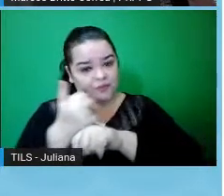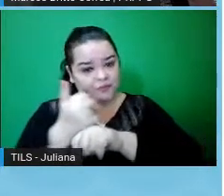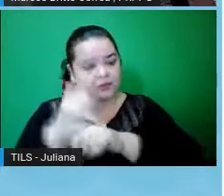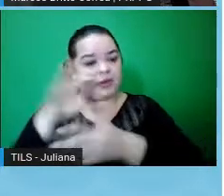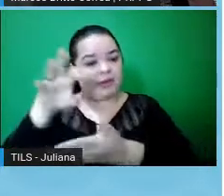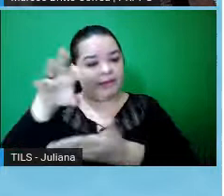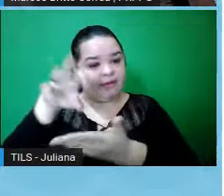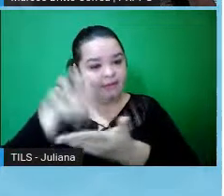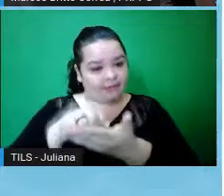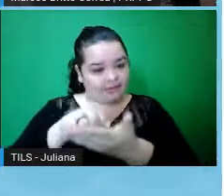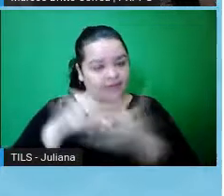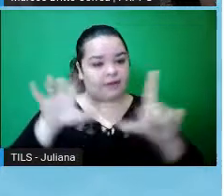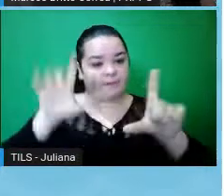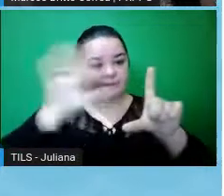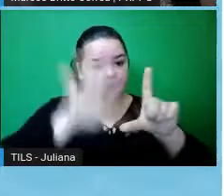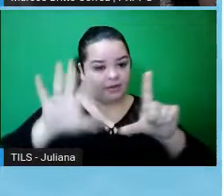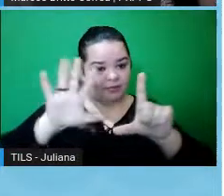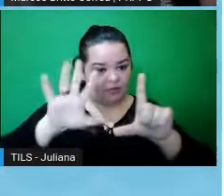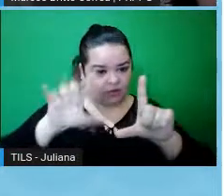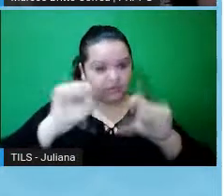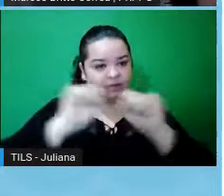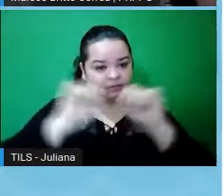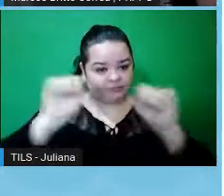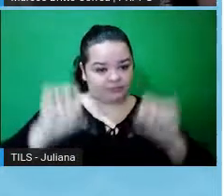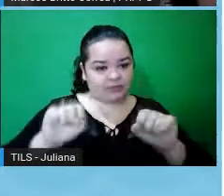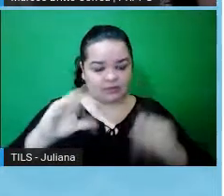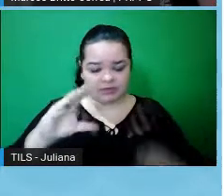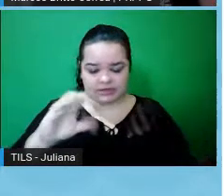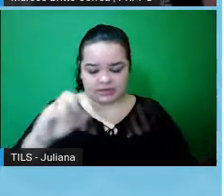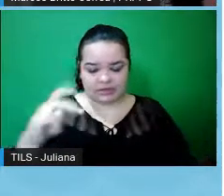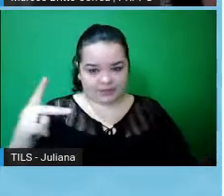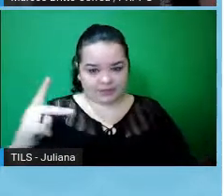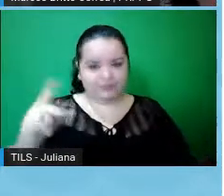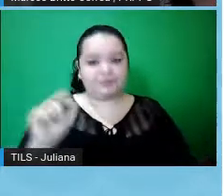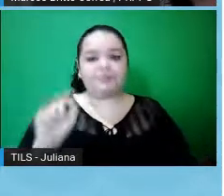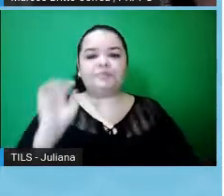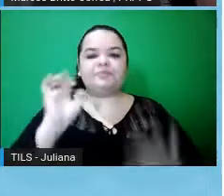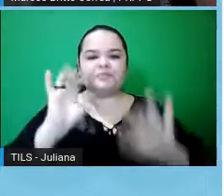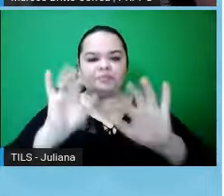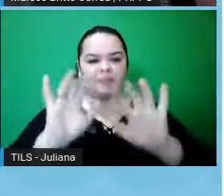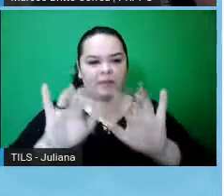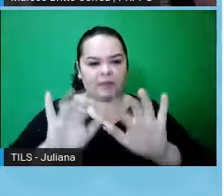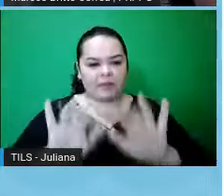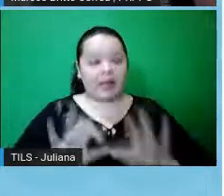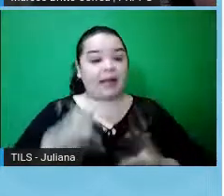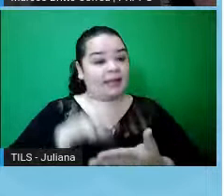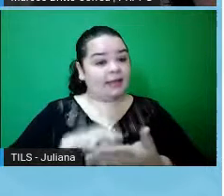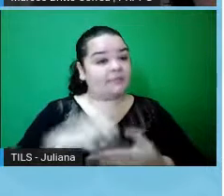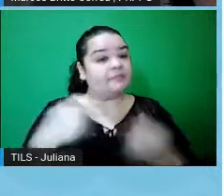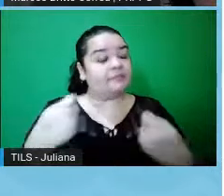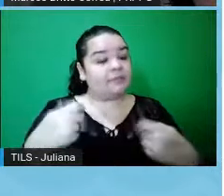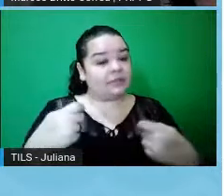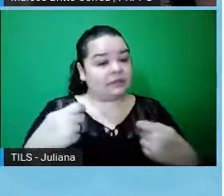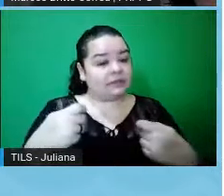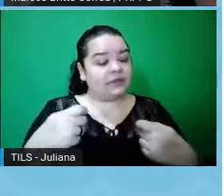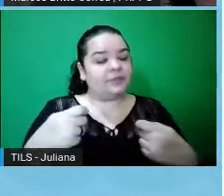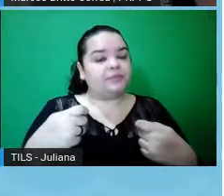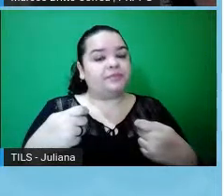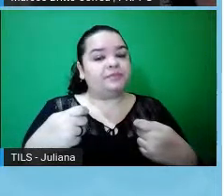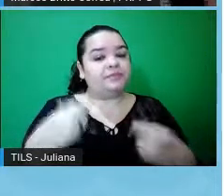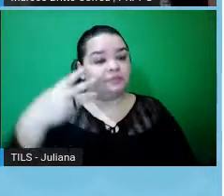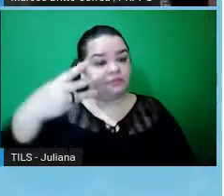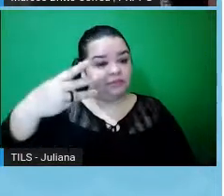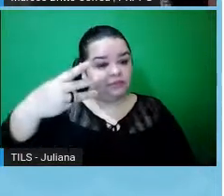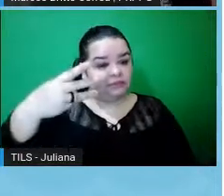cadastro. É importante para quem for fazer o cadastro, já vai se preparando, né, precisa submeter também três